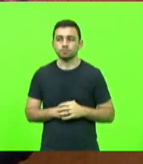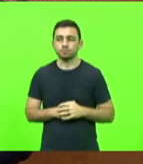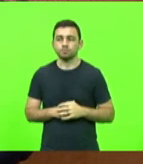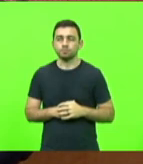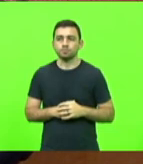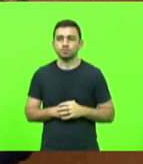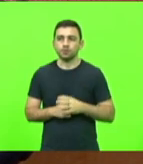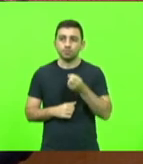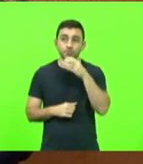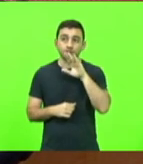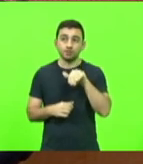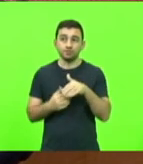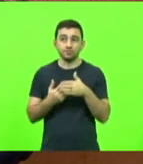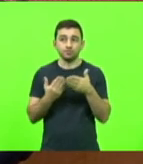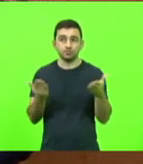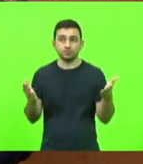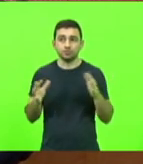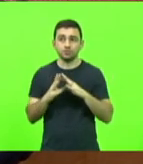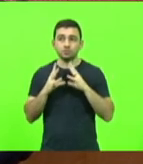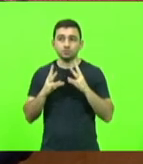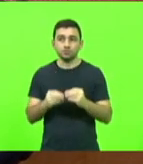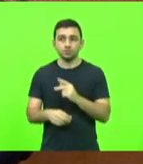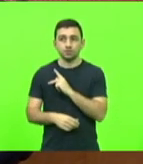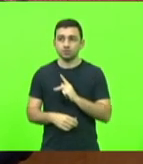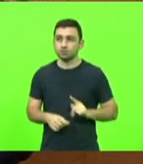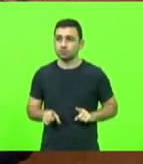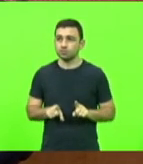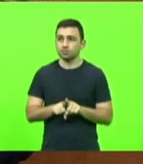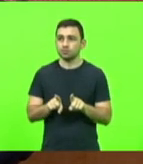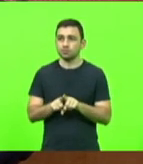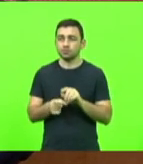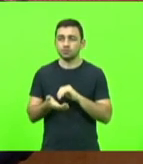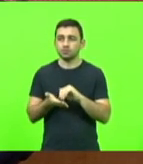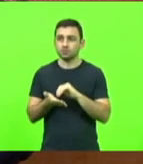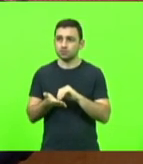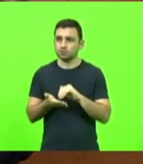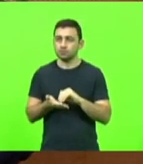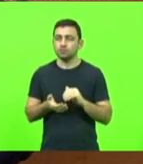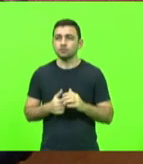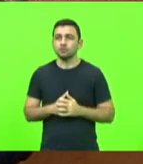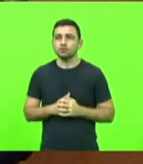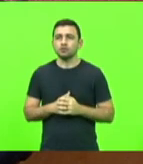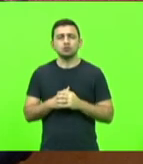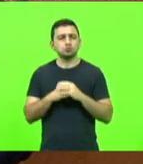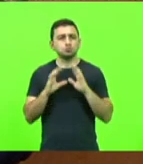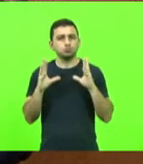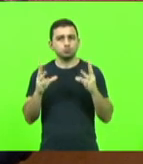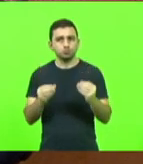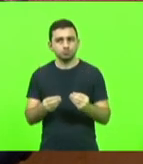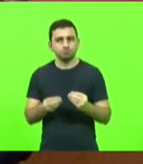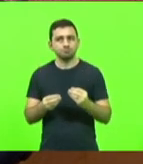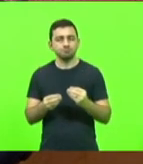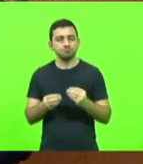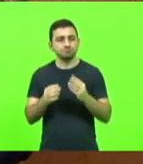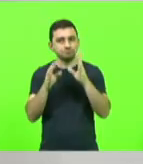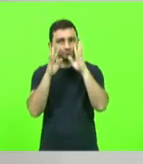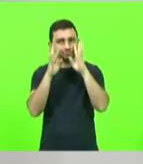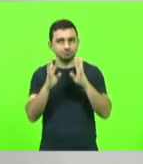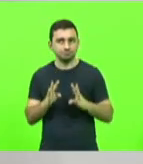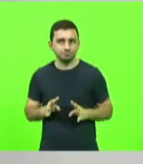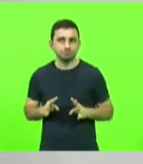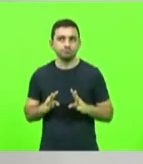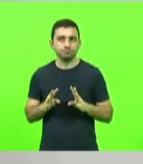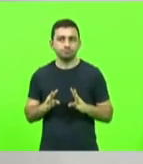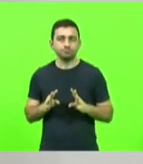Boa tarde a todos. Boa tarde, senhor presidente, senhor secretário, e a todos os amigos que estão nos